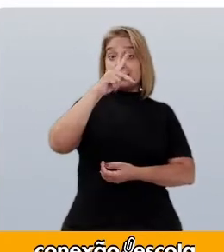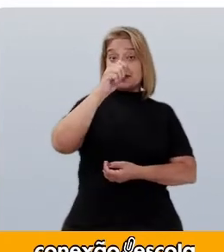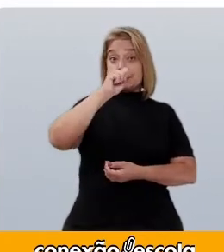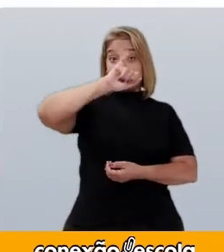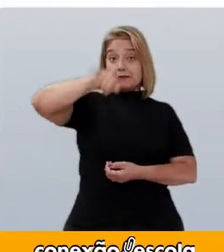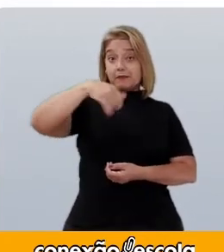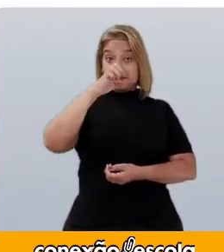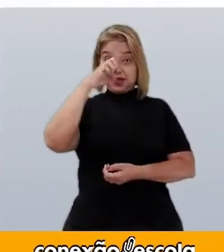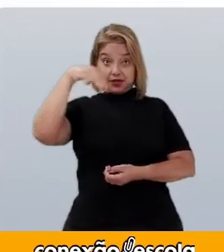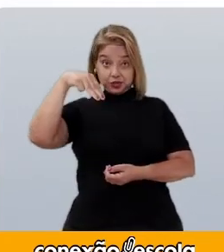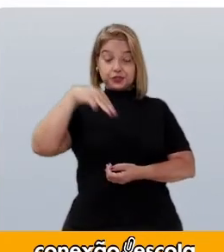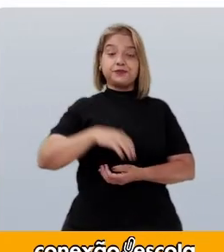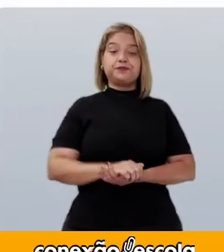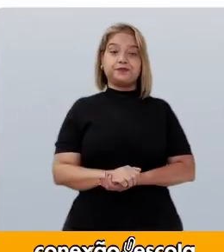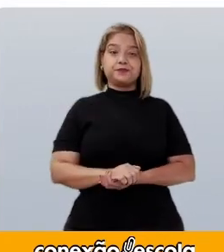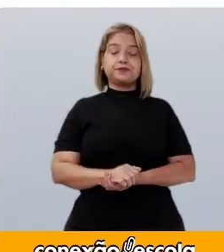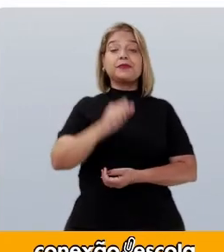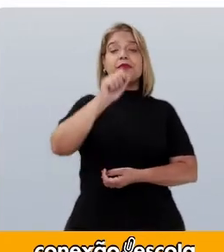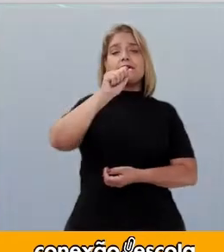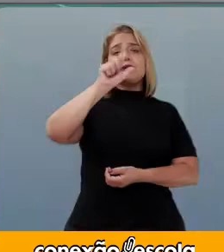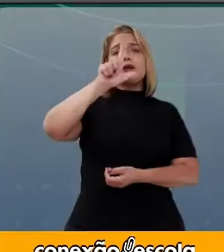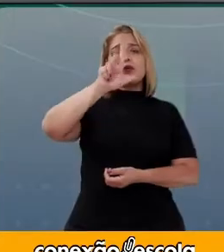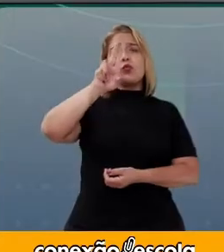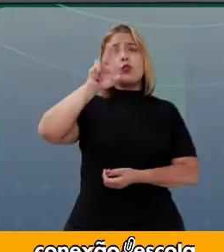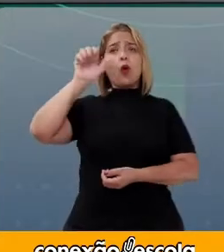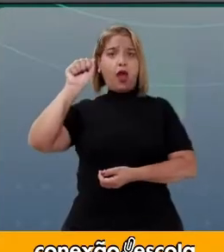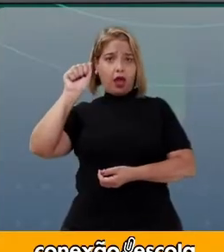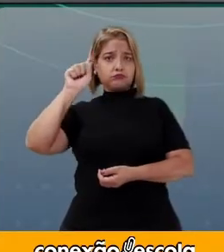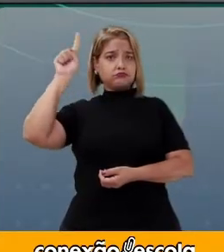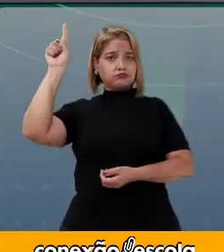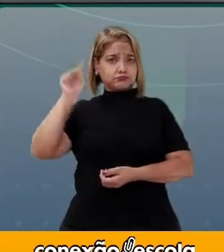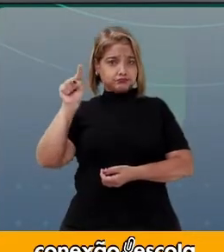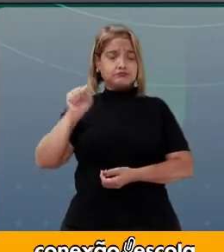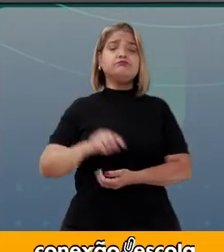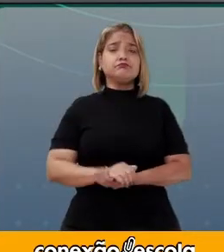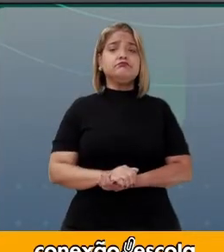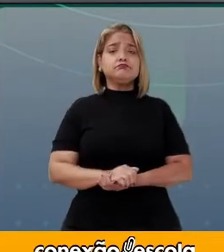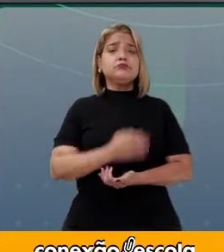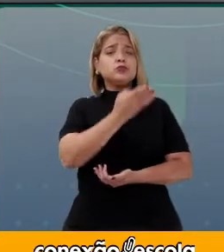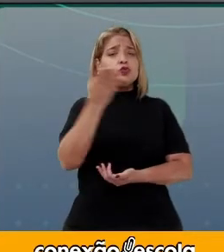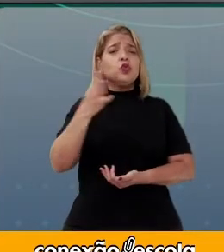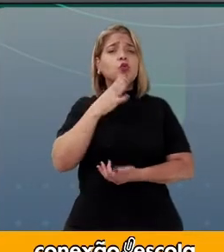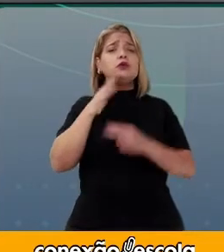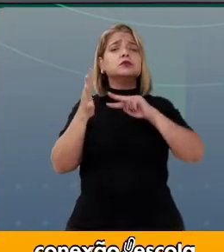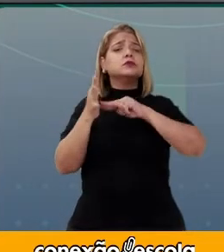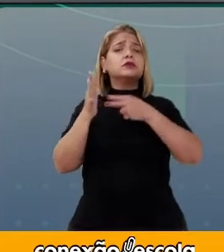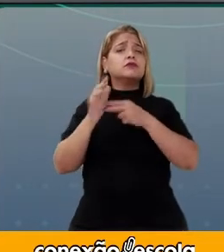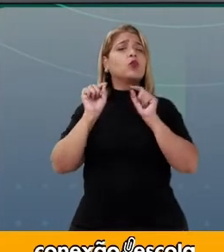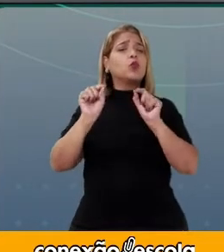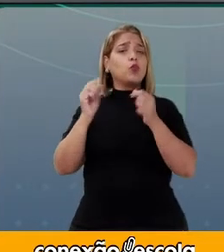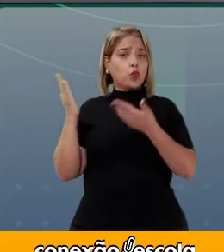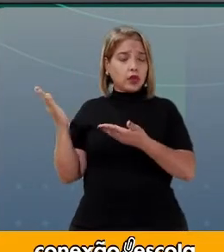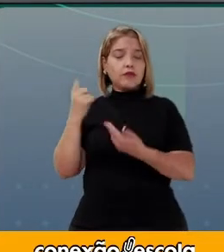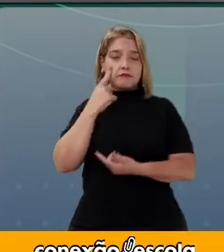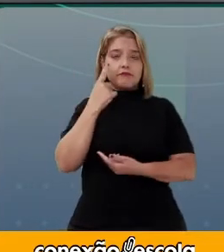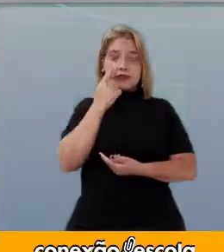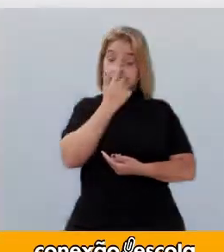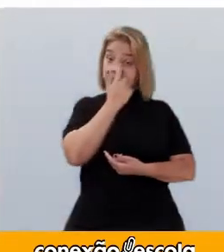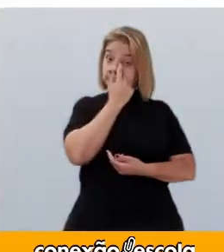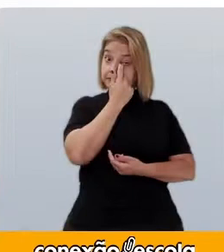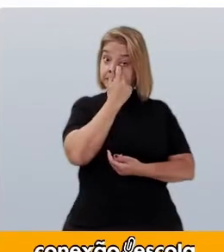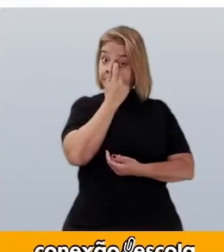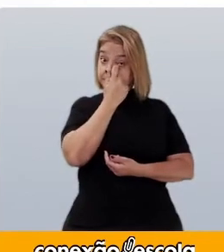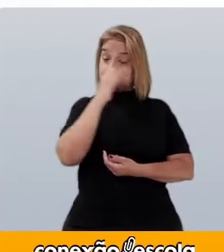Pagem A luar Você sabe o significado dessas palavras? Veja só,